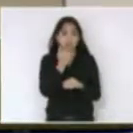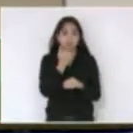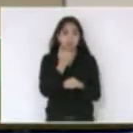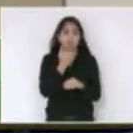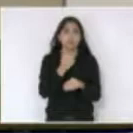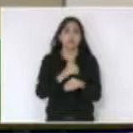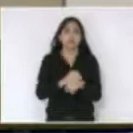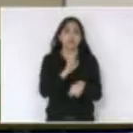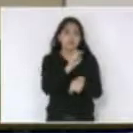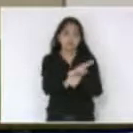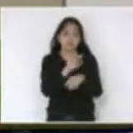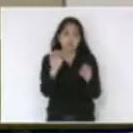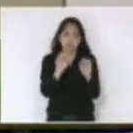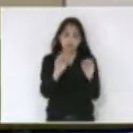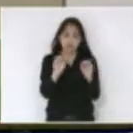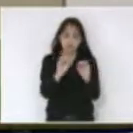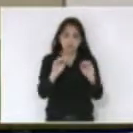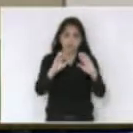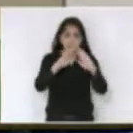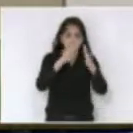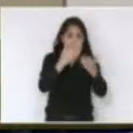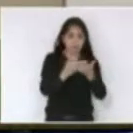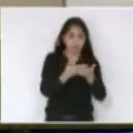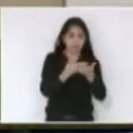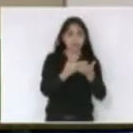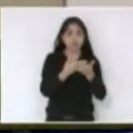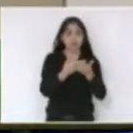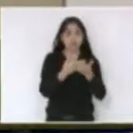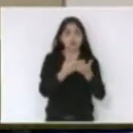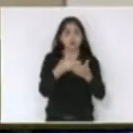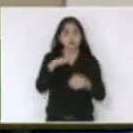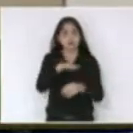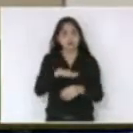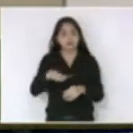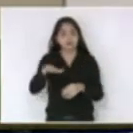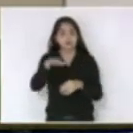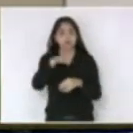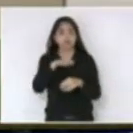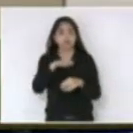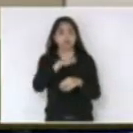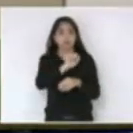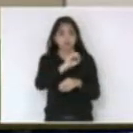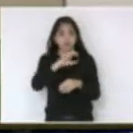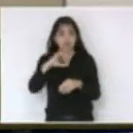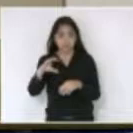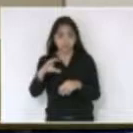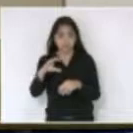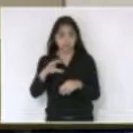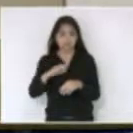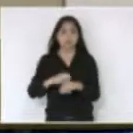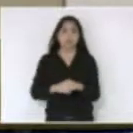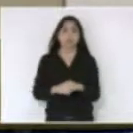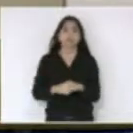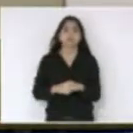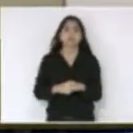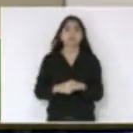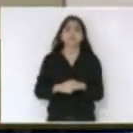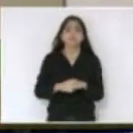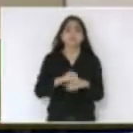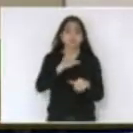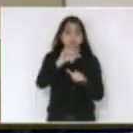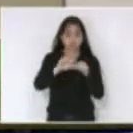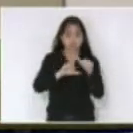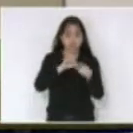merenda escolar nas unidades educacionais do estado de Santa Catarina com